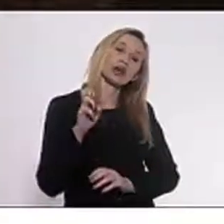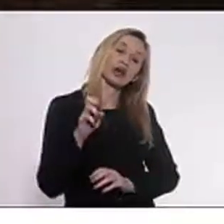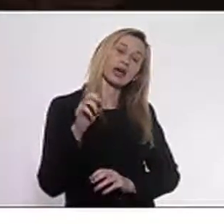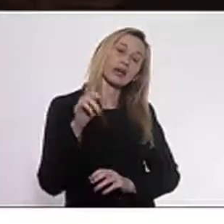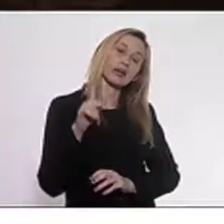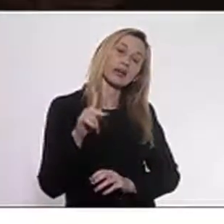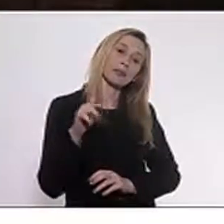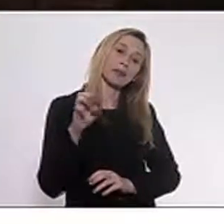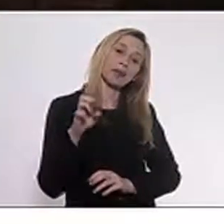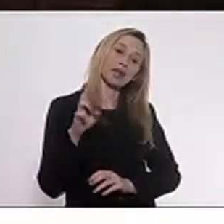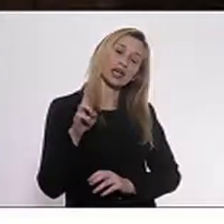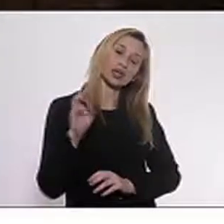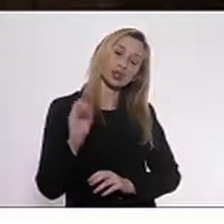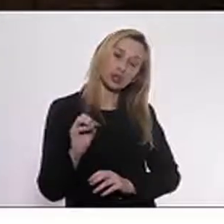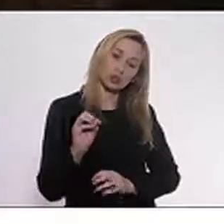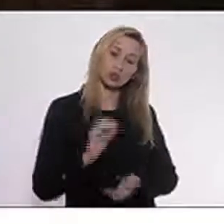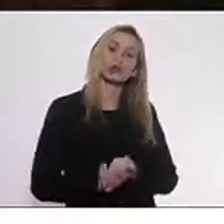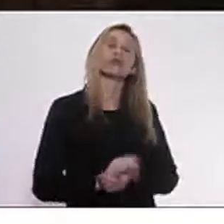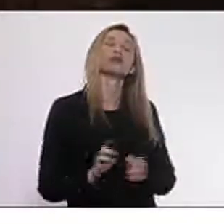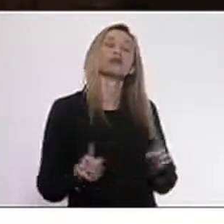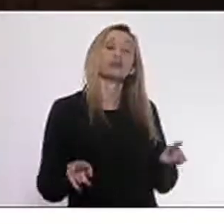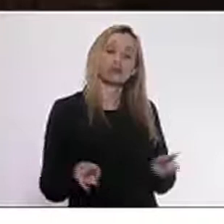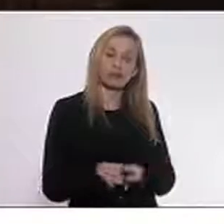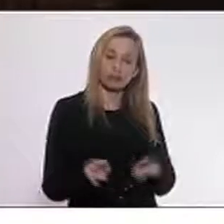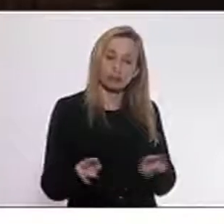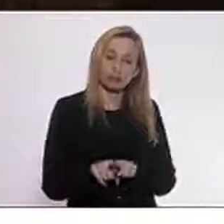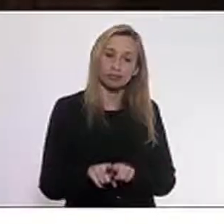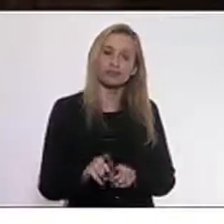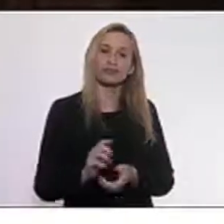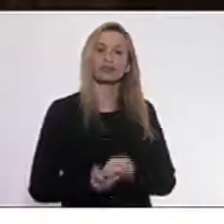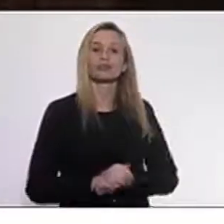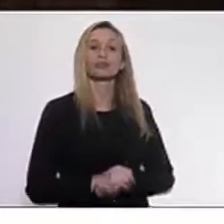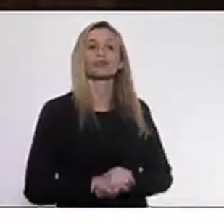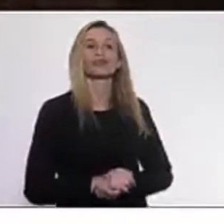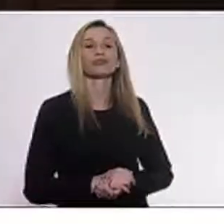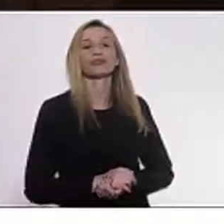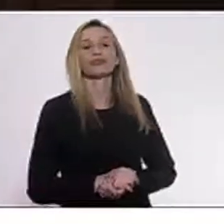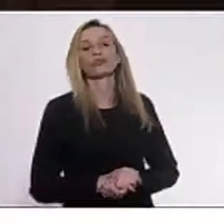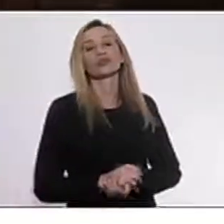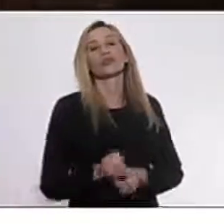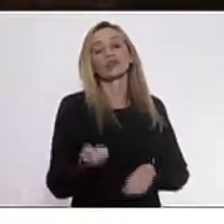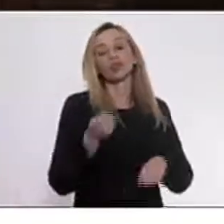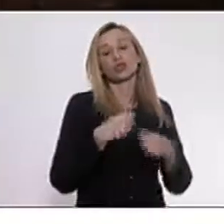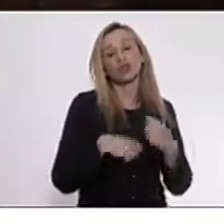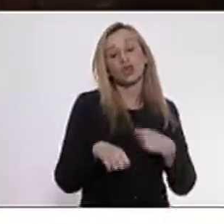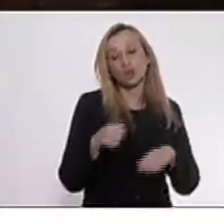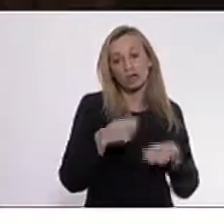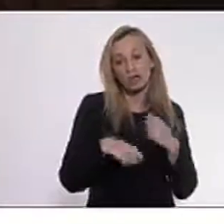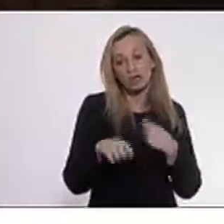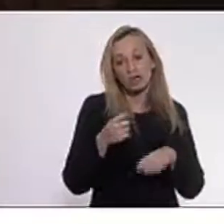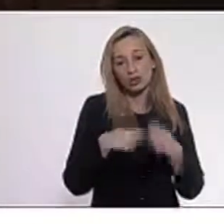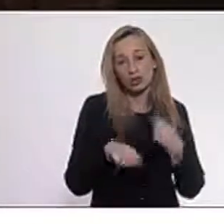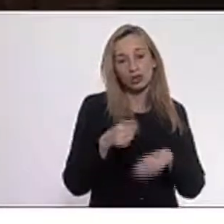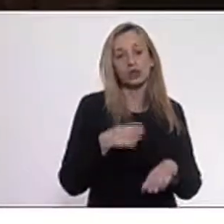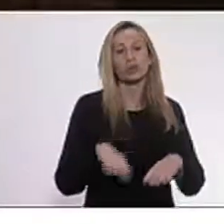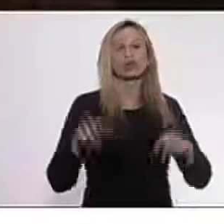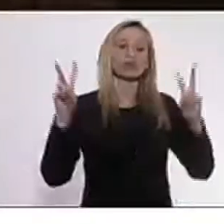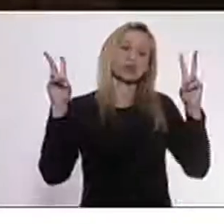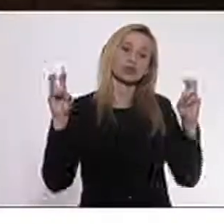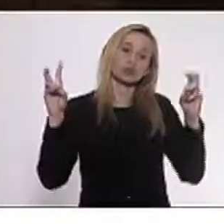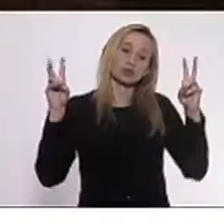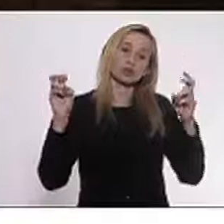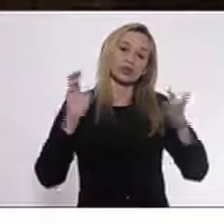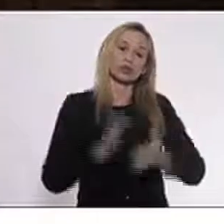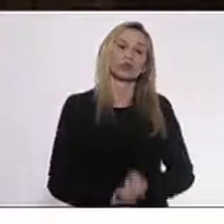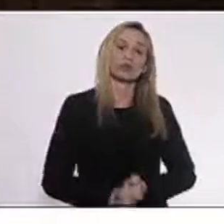interesse, interesse, e também as renegociações relativas